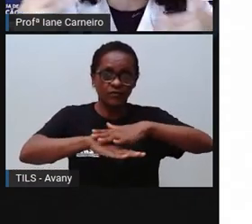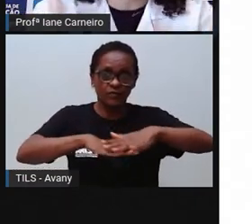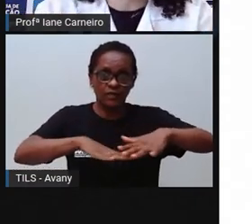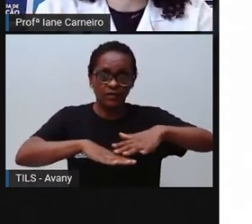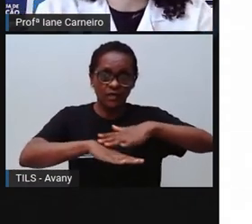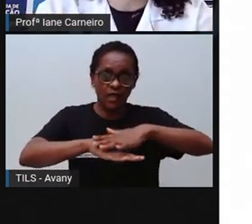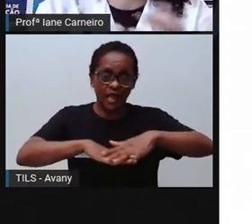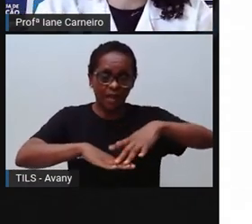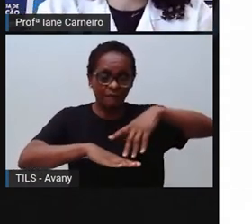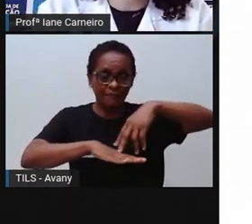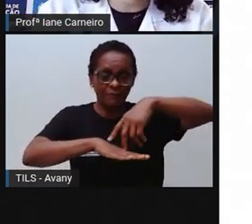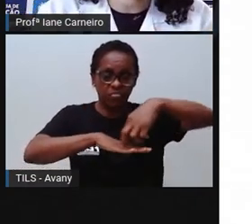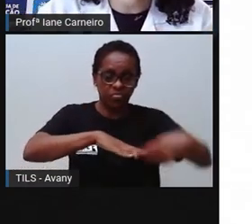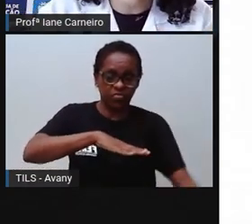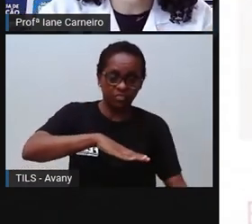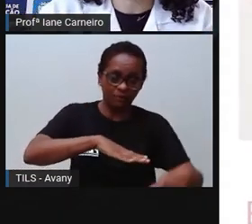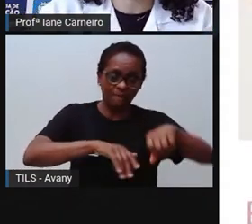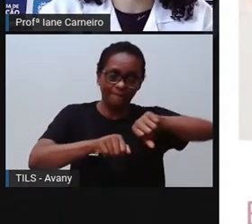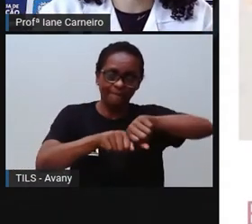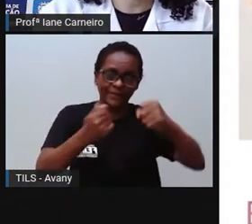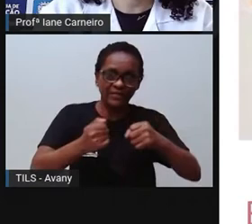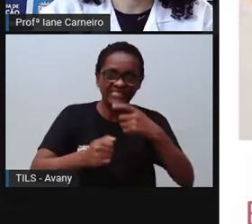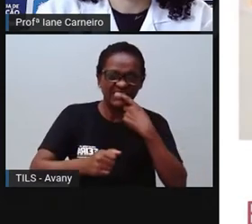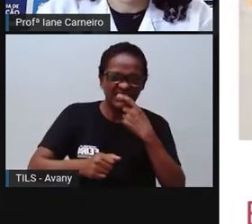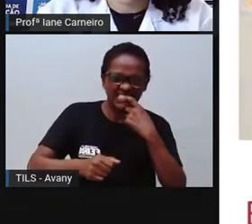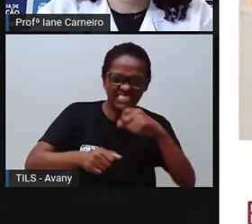não caia, pra não se machucar, né?